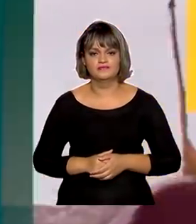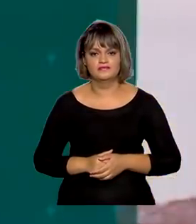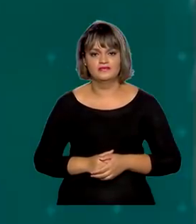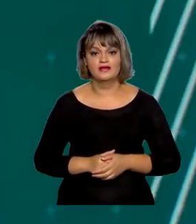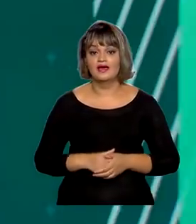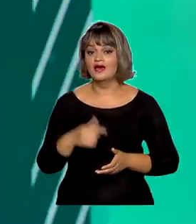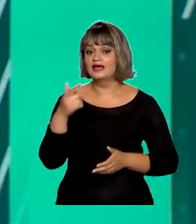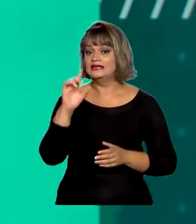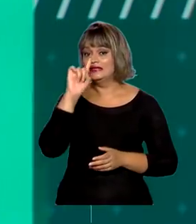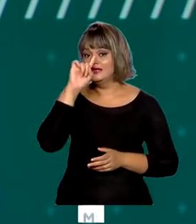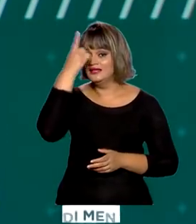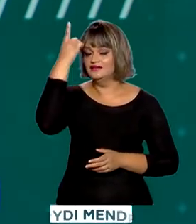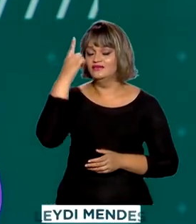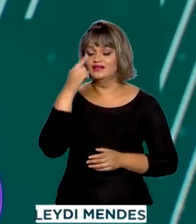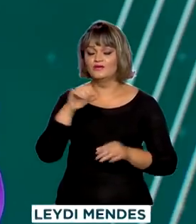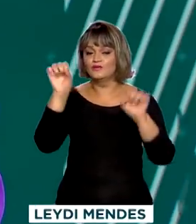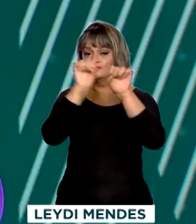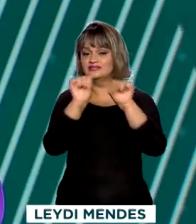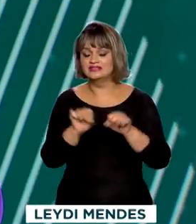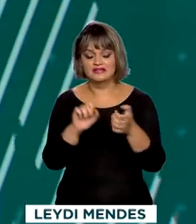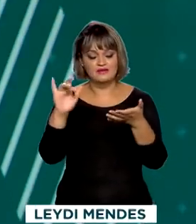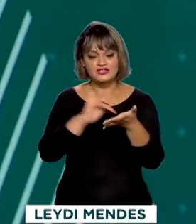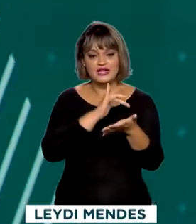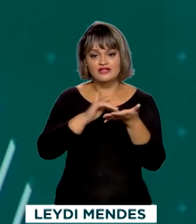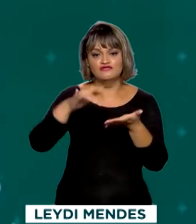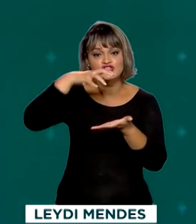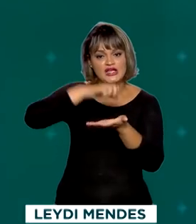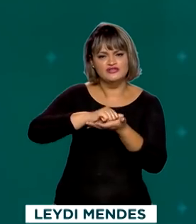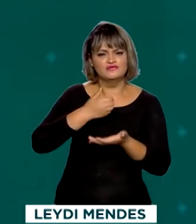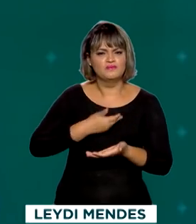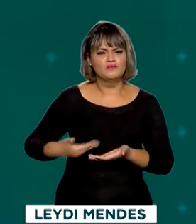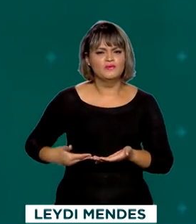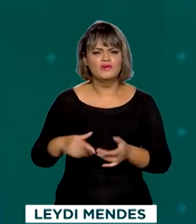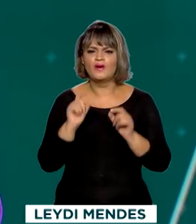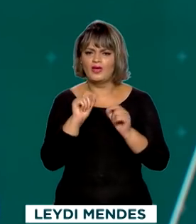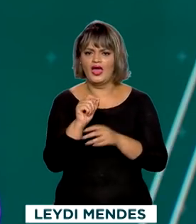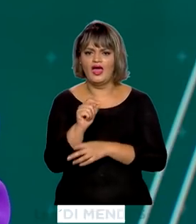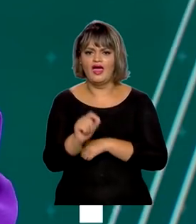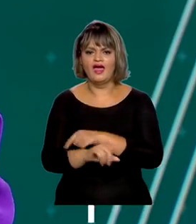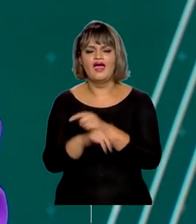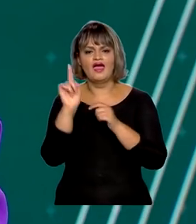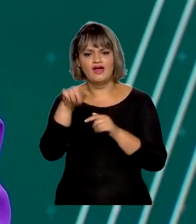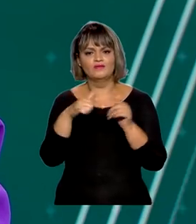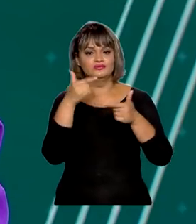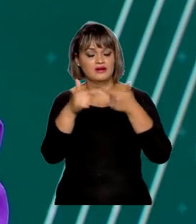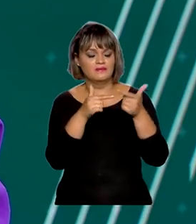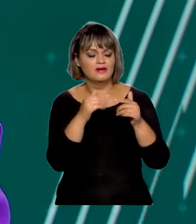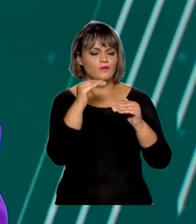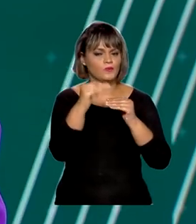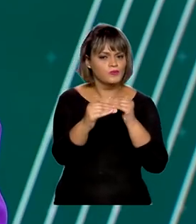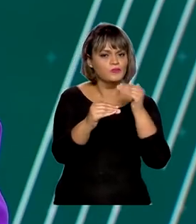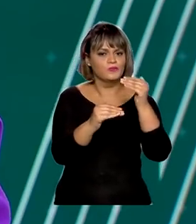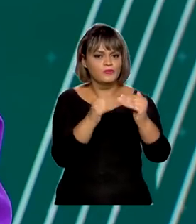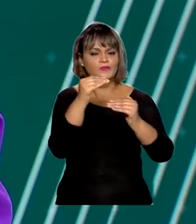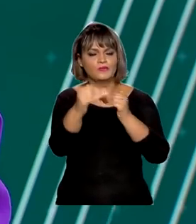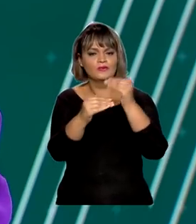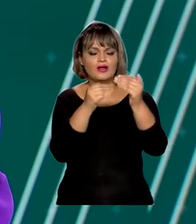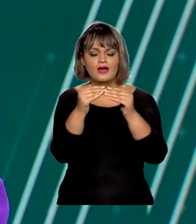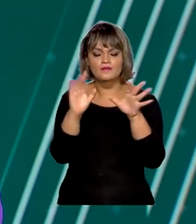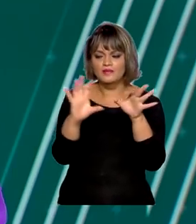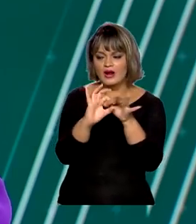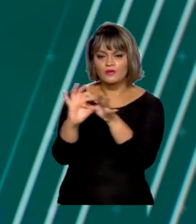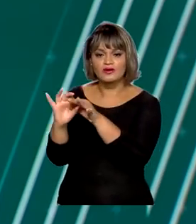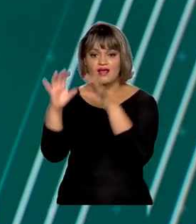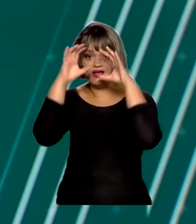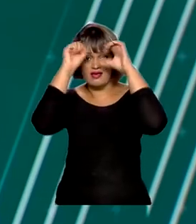Foi criado o sistema eletrônico de registros públicos. O mecanismo será implantado de forma gradual no país e vai interligar